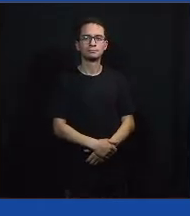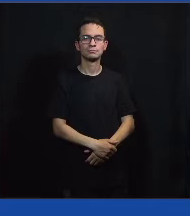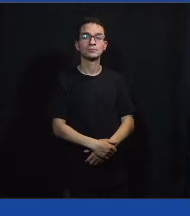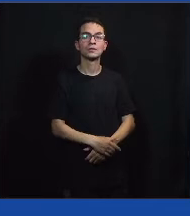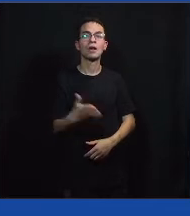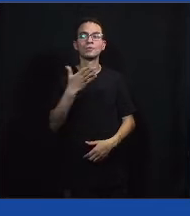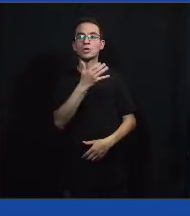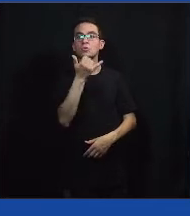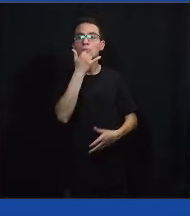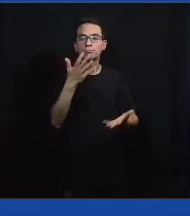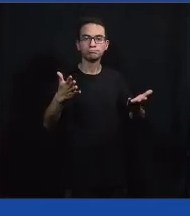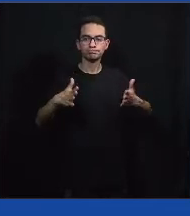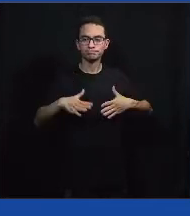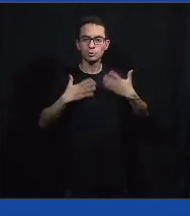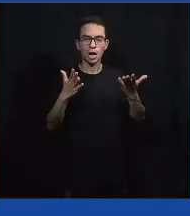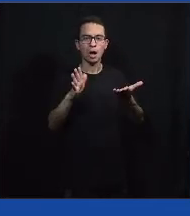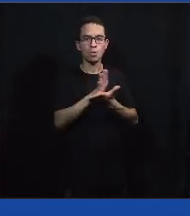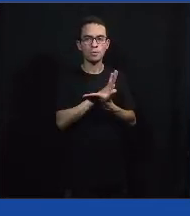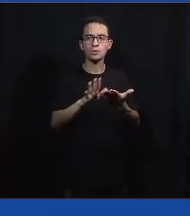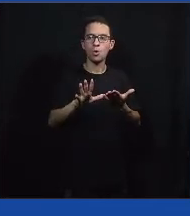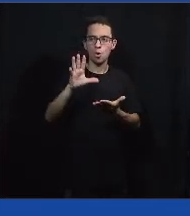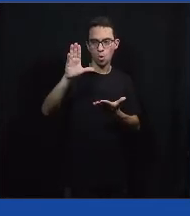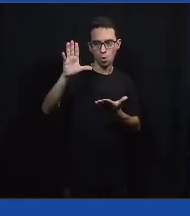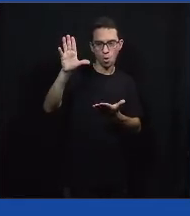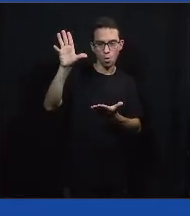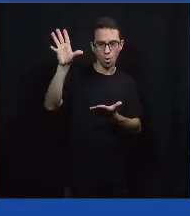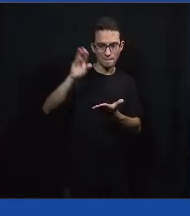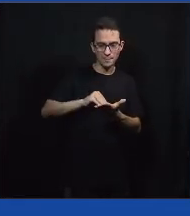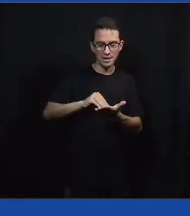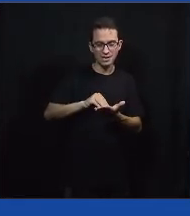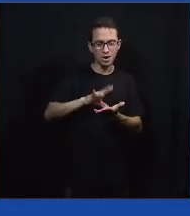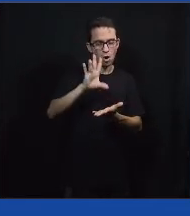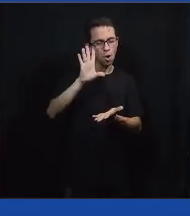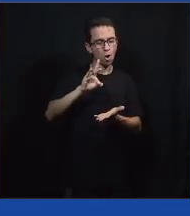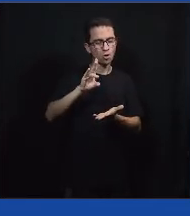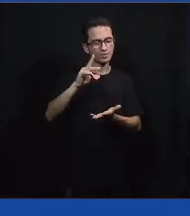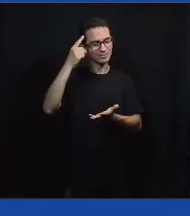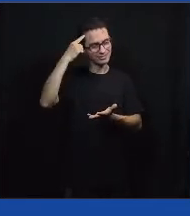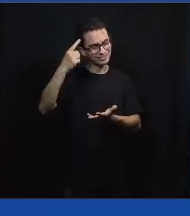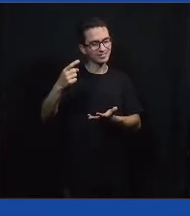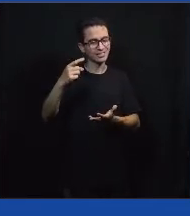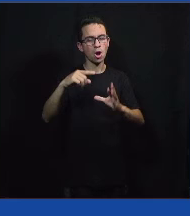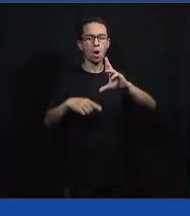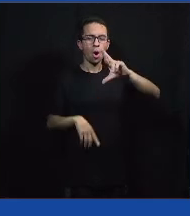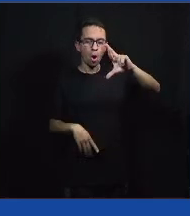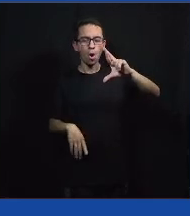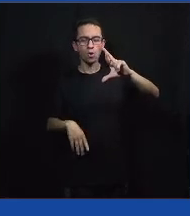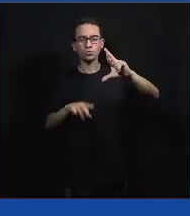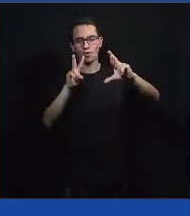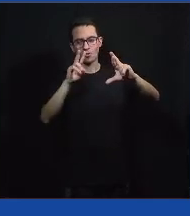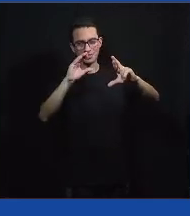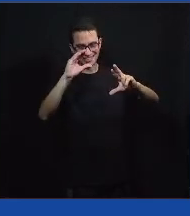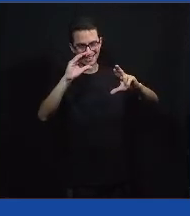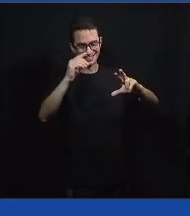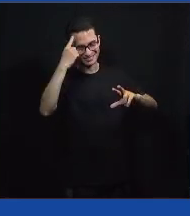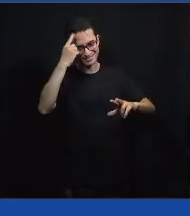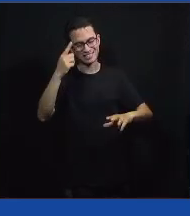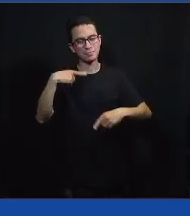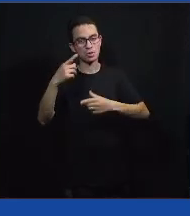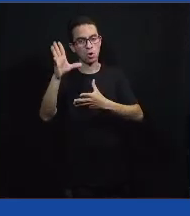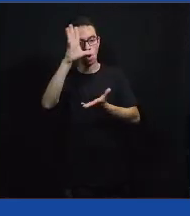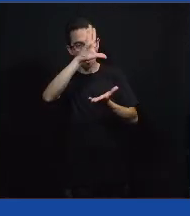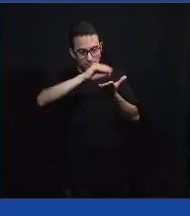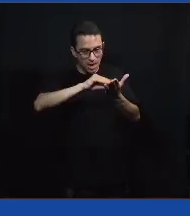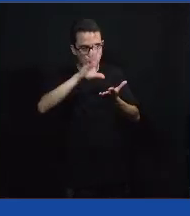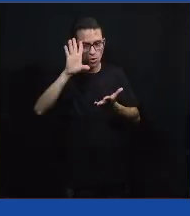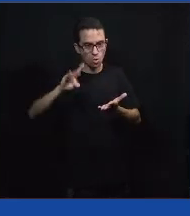control V aqui de algumas que eu pensei também que podem ter a ver, tipo, as ONGs que eu falei, o Unicef da vida, porque, enfim, agora é hora